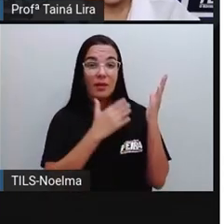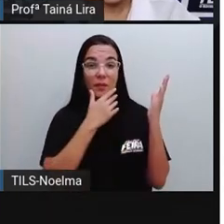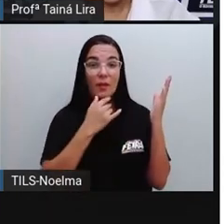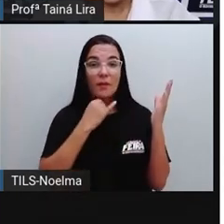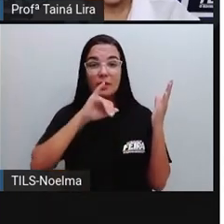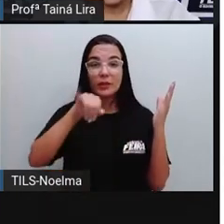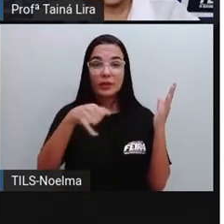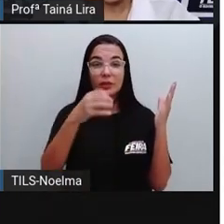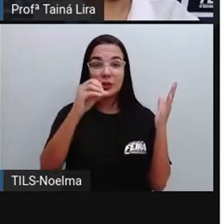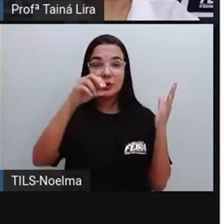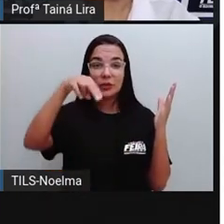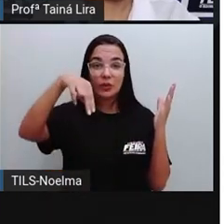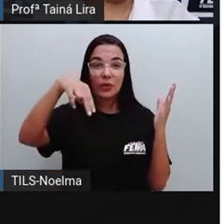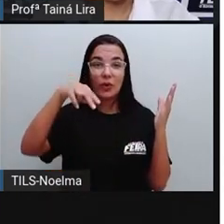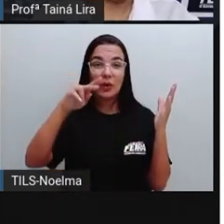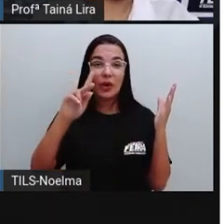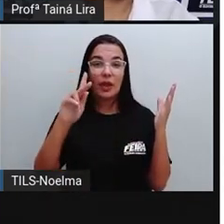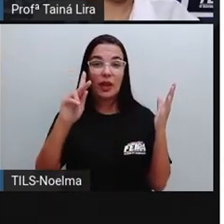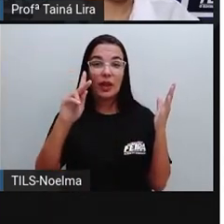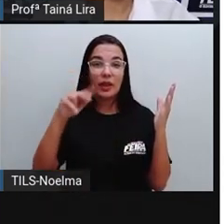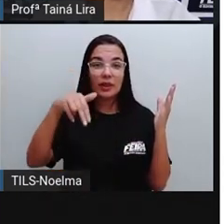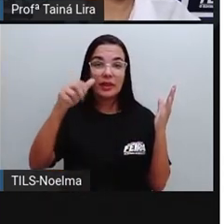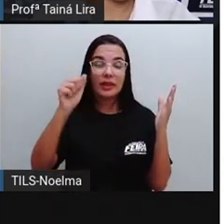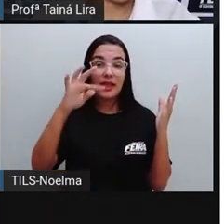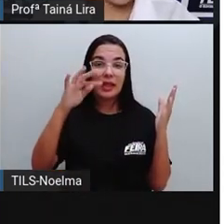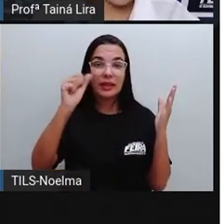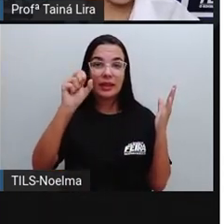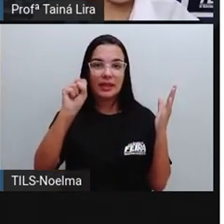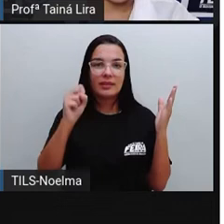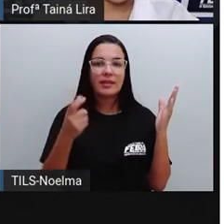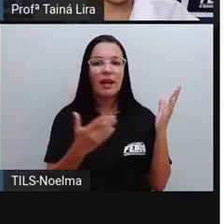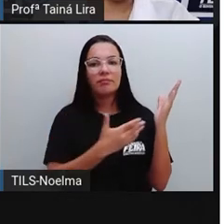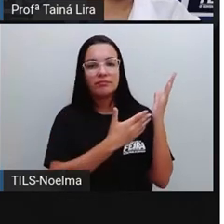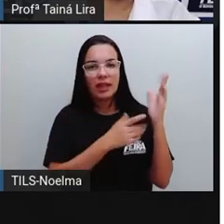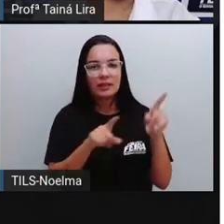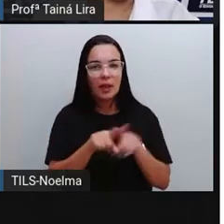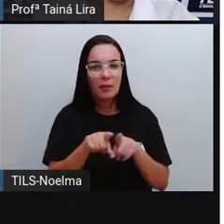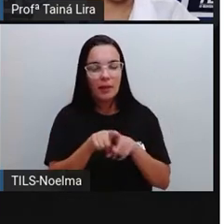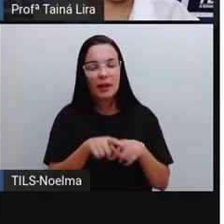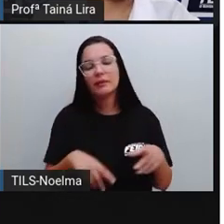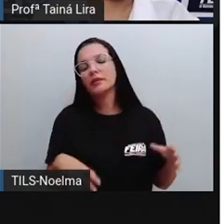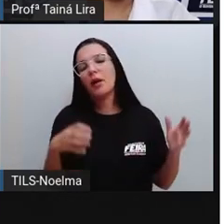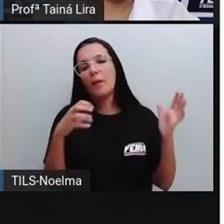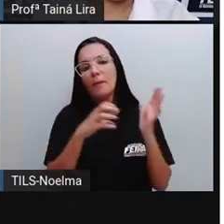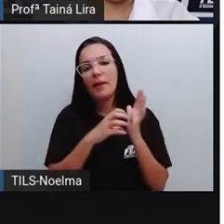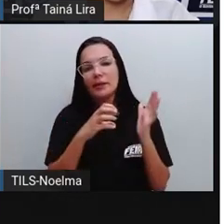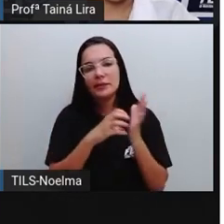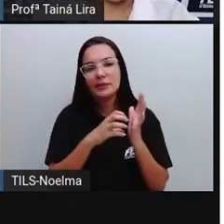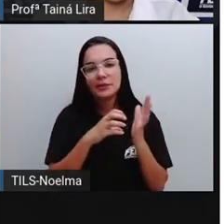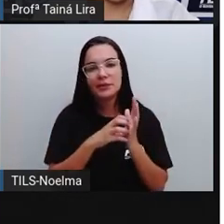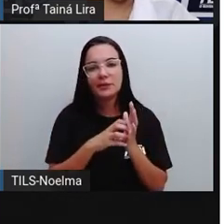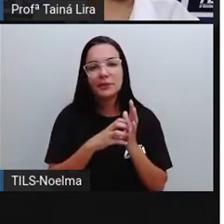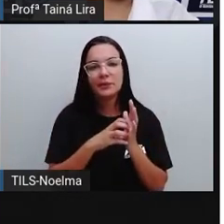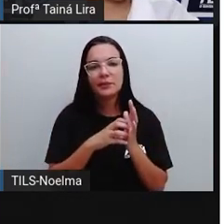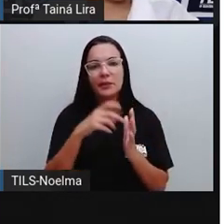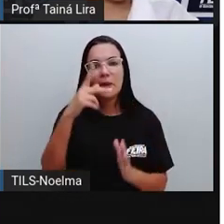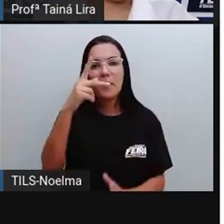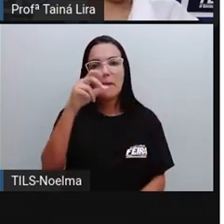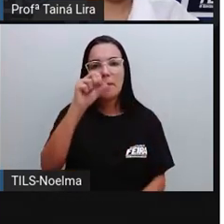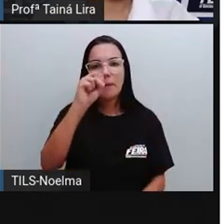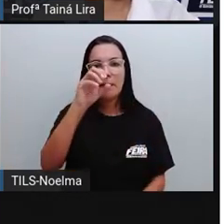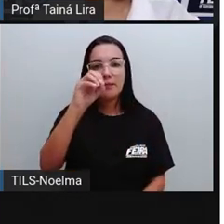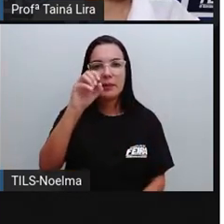Jonatas Monteiro, que é conhecido como Rasta, tá? Jonatas, que é do